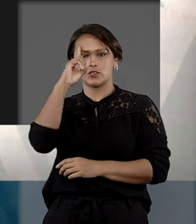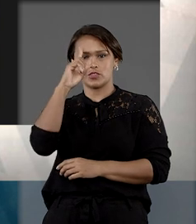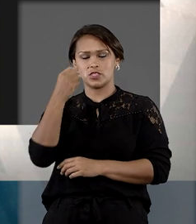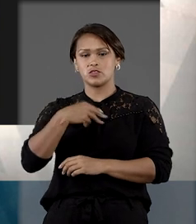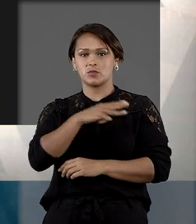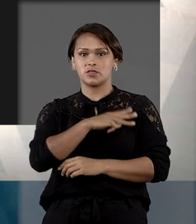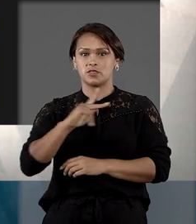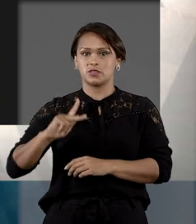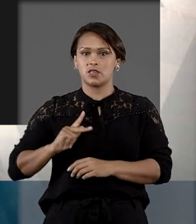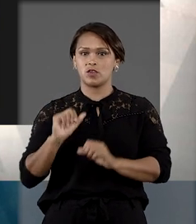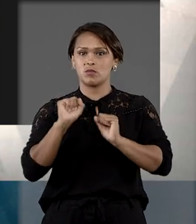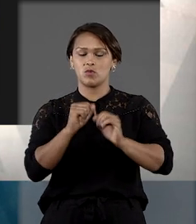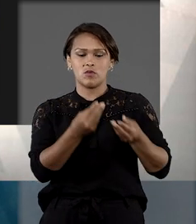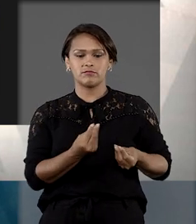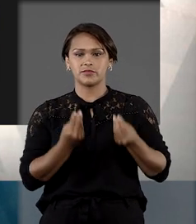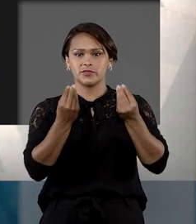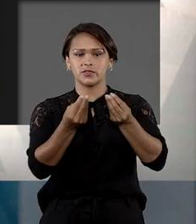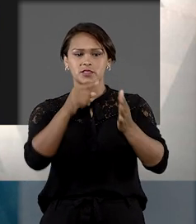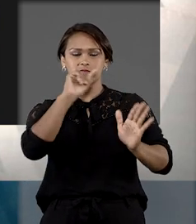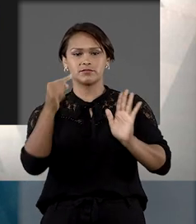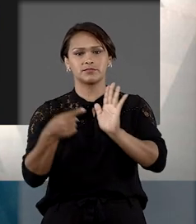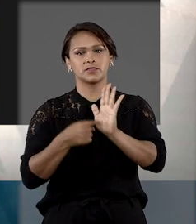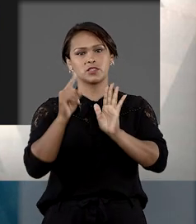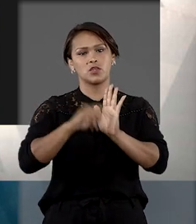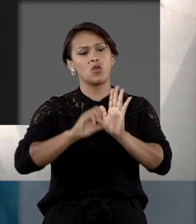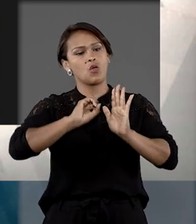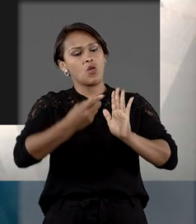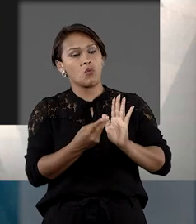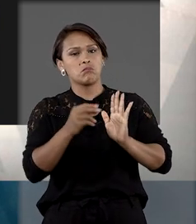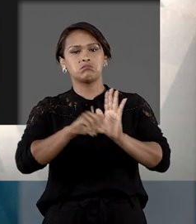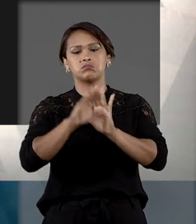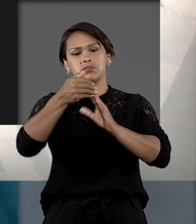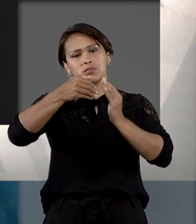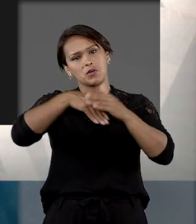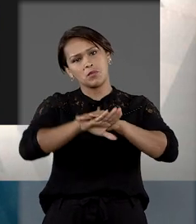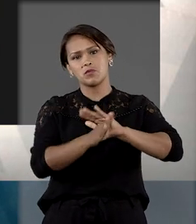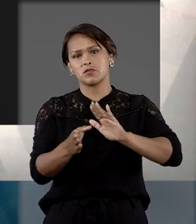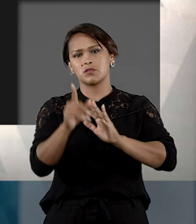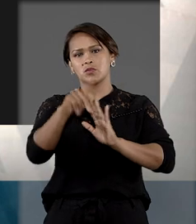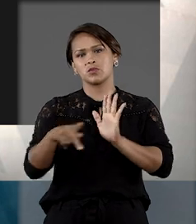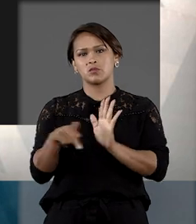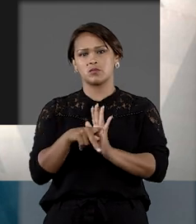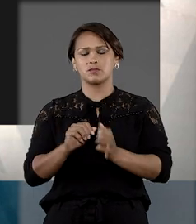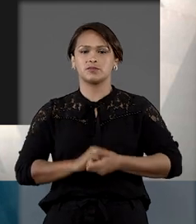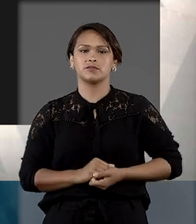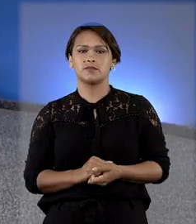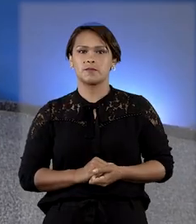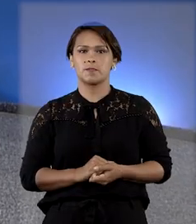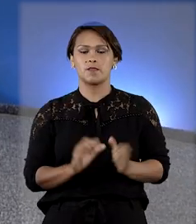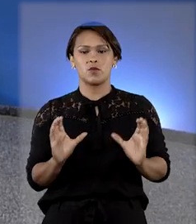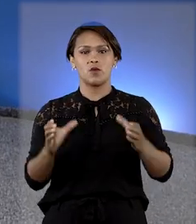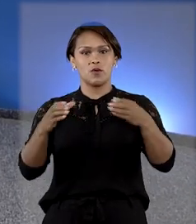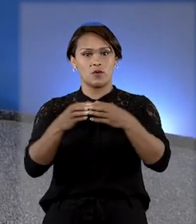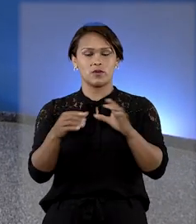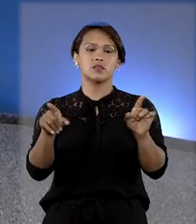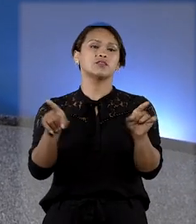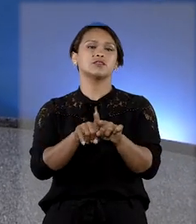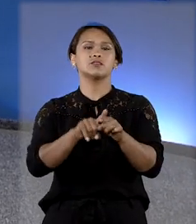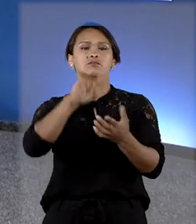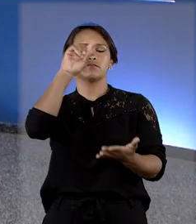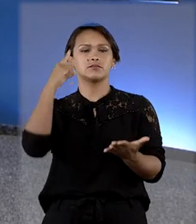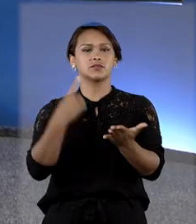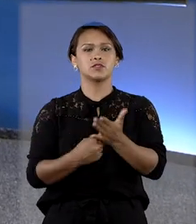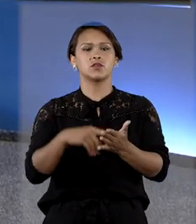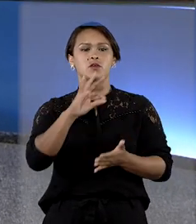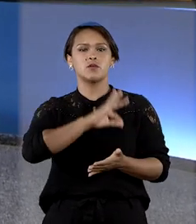dias, o Ministério Público ofereça a denúncia ou promova o arquivamento do inquérito. O colegiado também